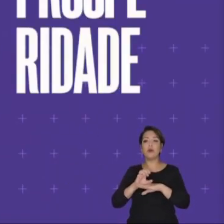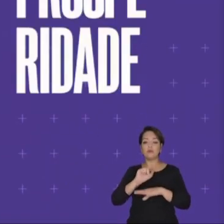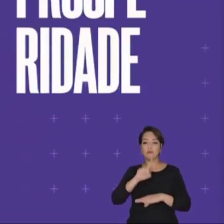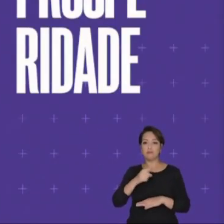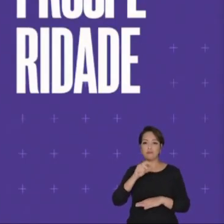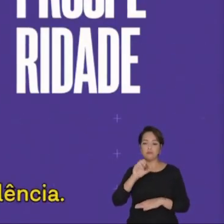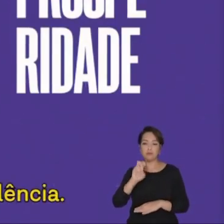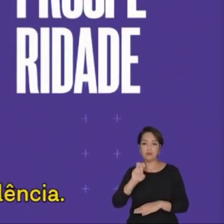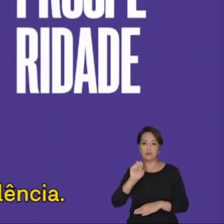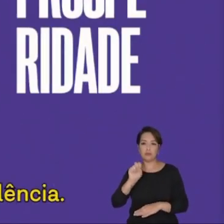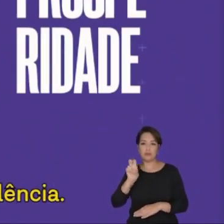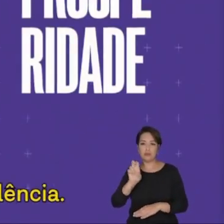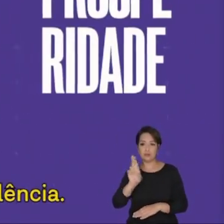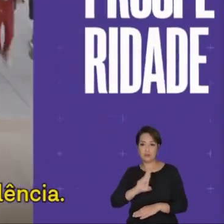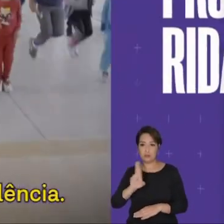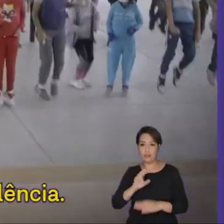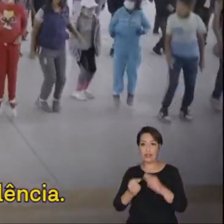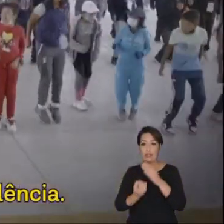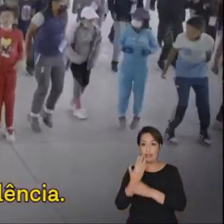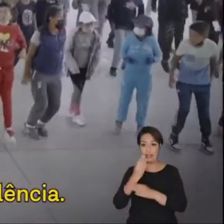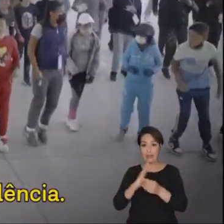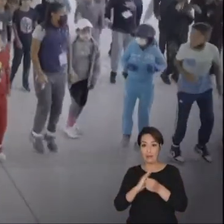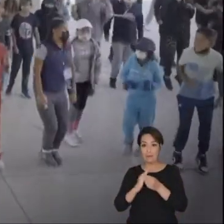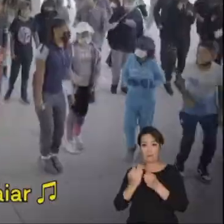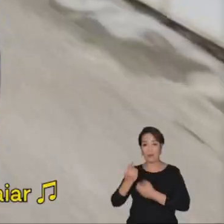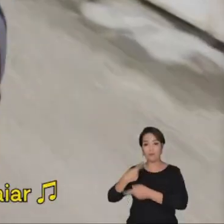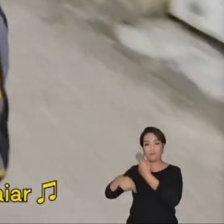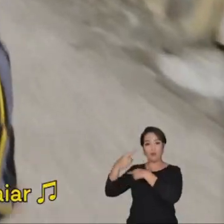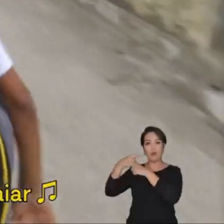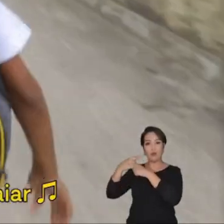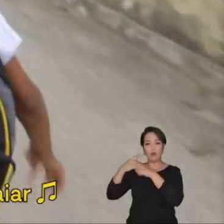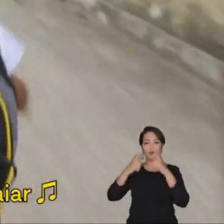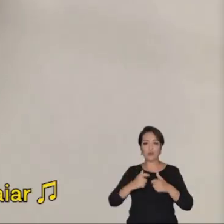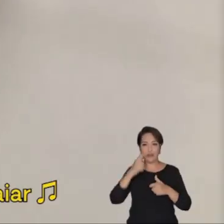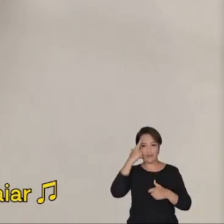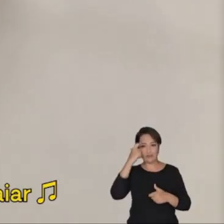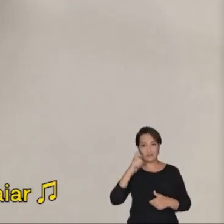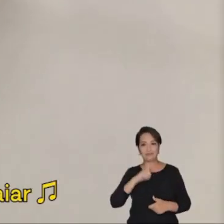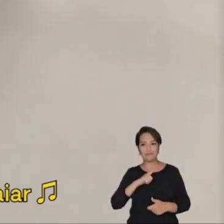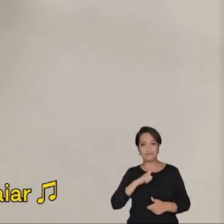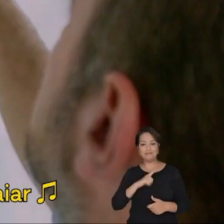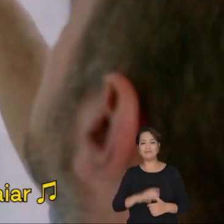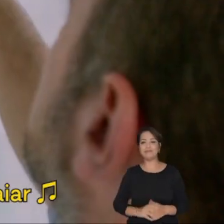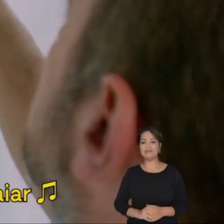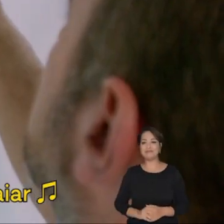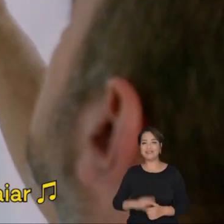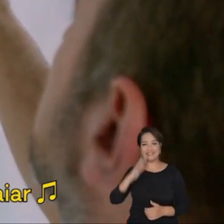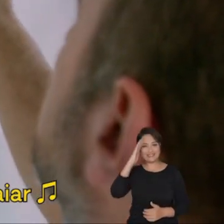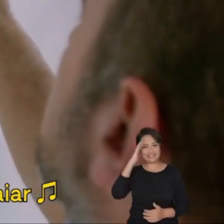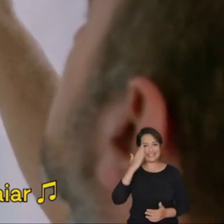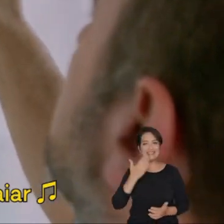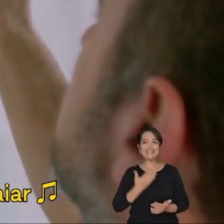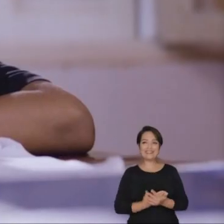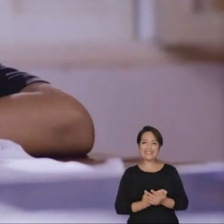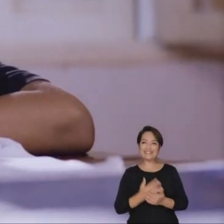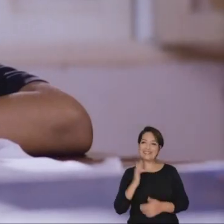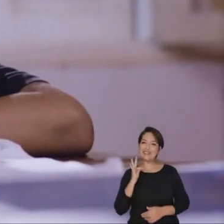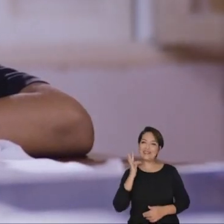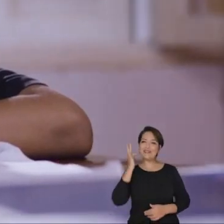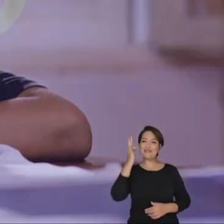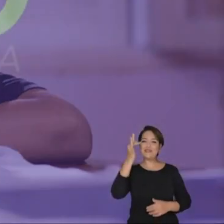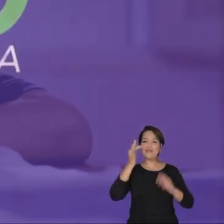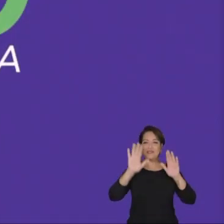bairro prosperidade nas áreas que mais sofrem com a violência. Basta acreditar, um novo dia vai arraiar.